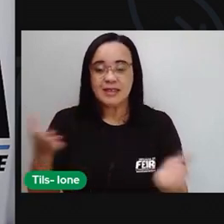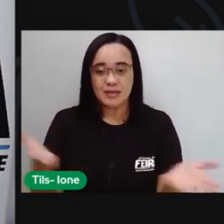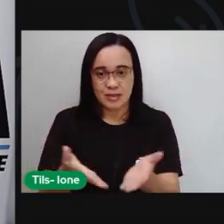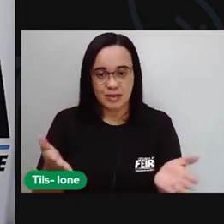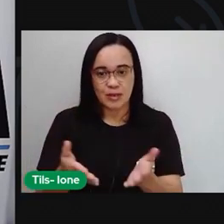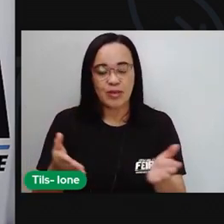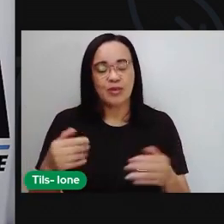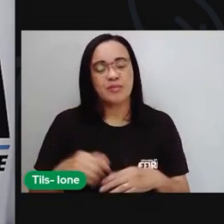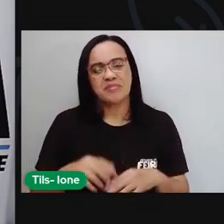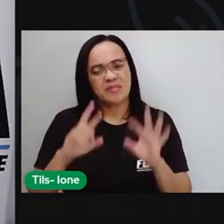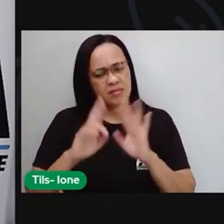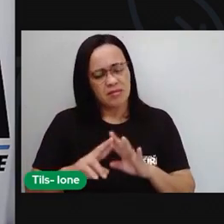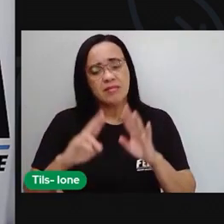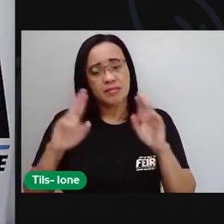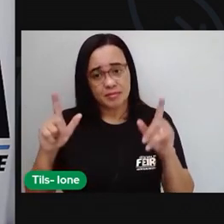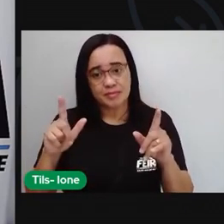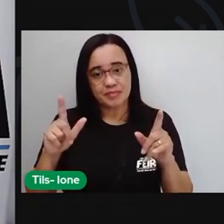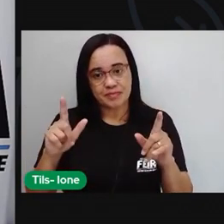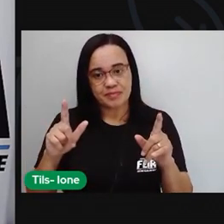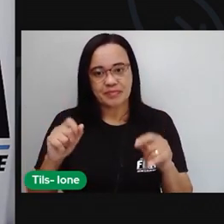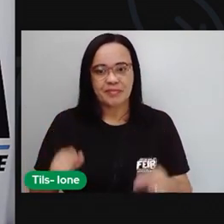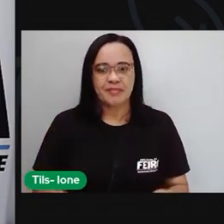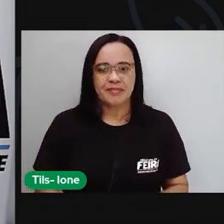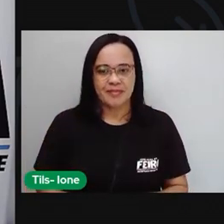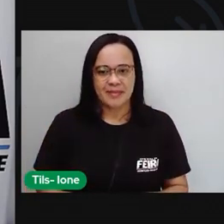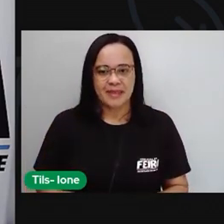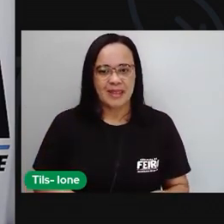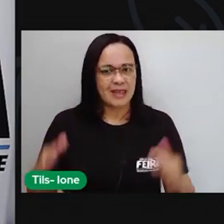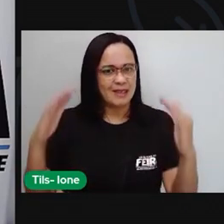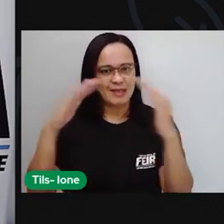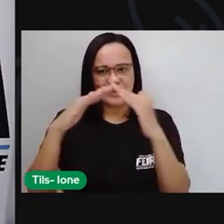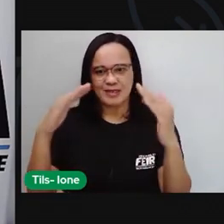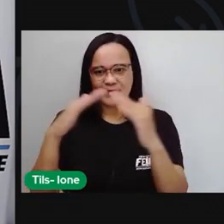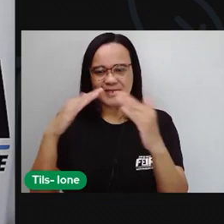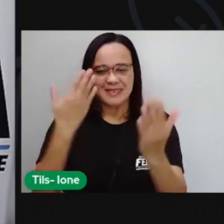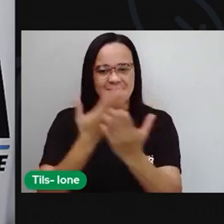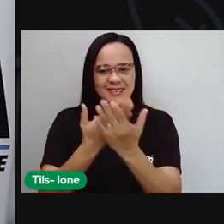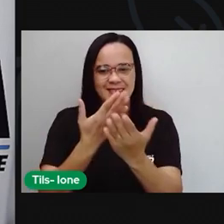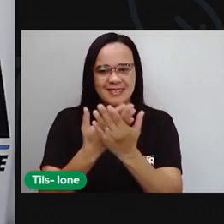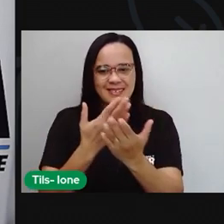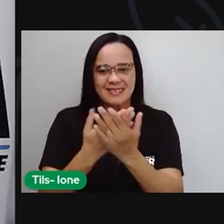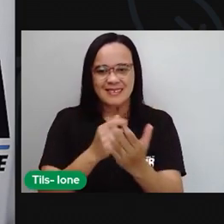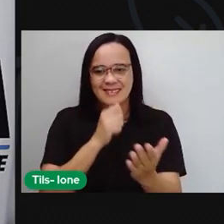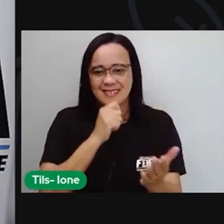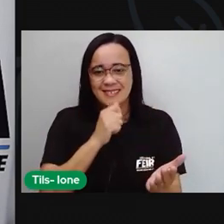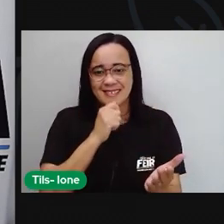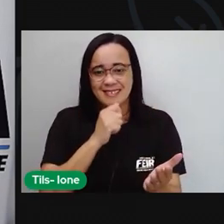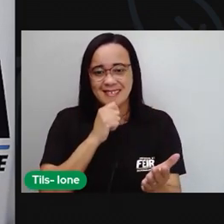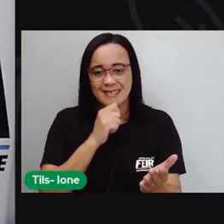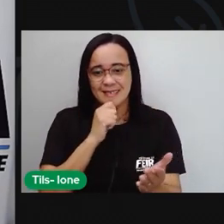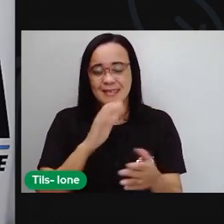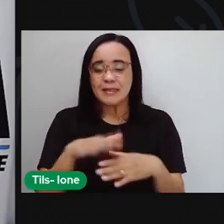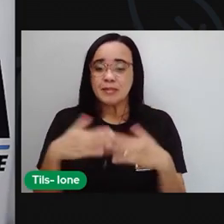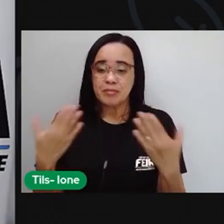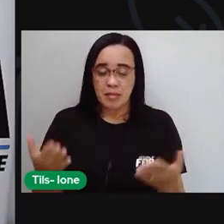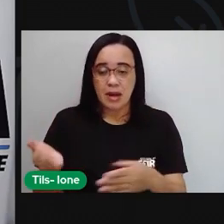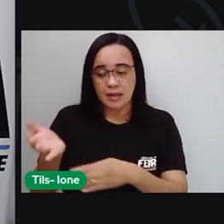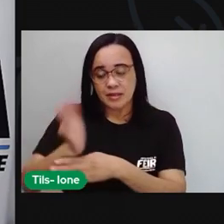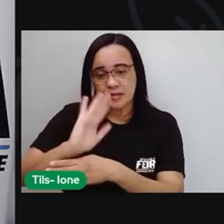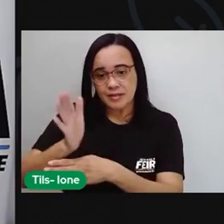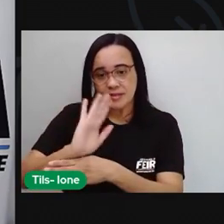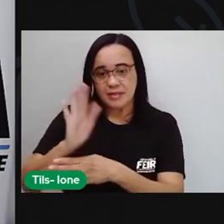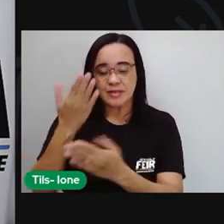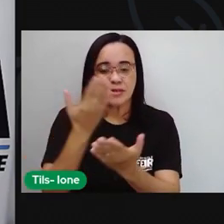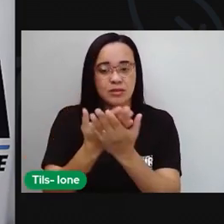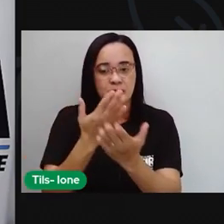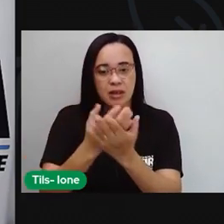diferente, não é? Sem estar na escola, sem estar na sala de aula, aqui com essas videoaulas a pró possa estar aí